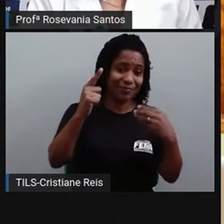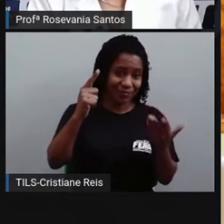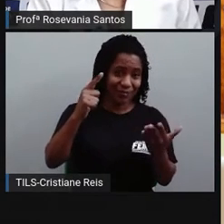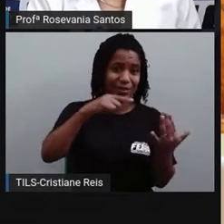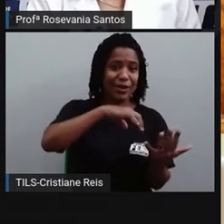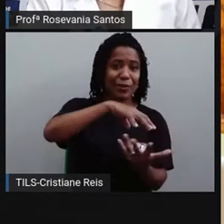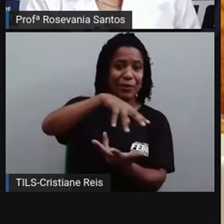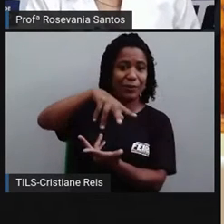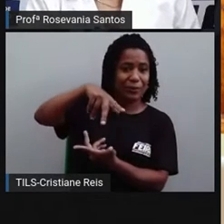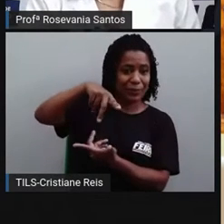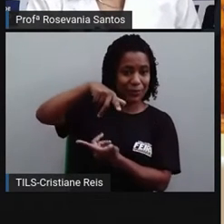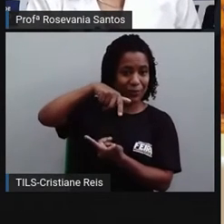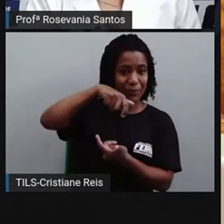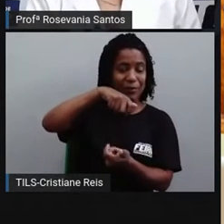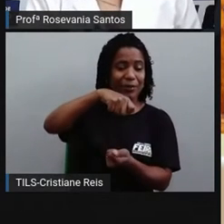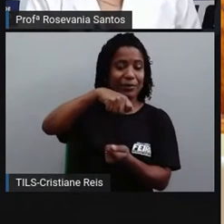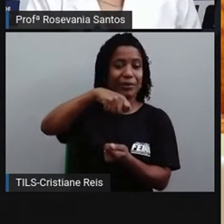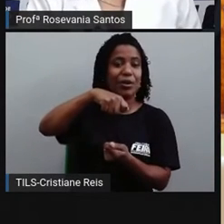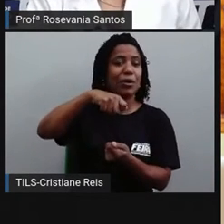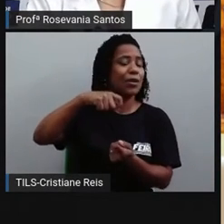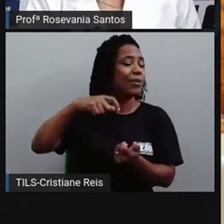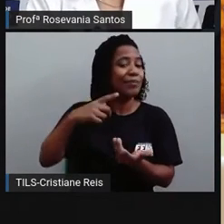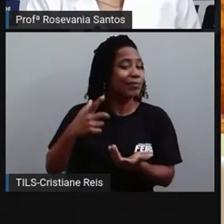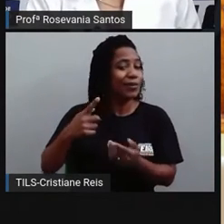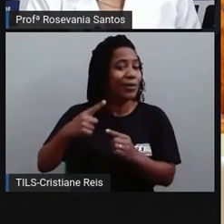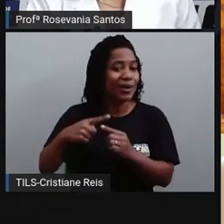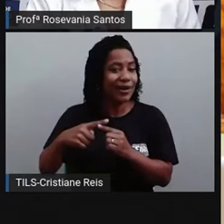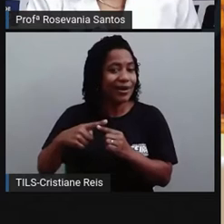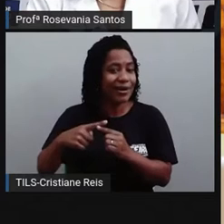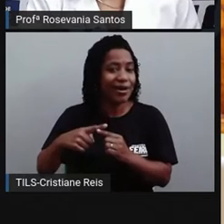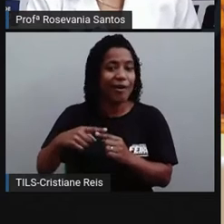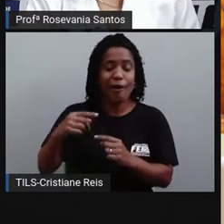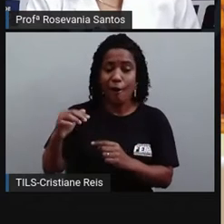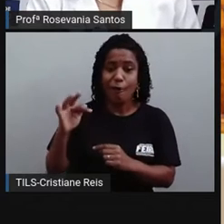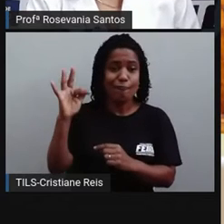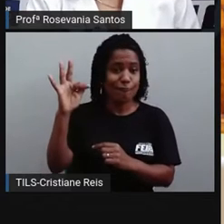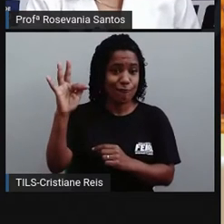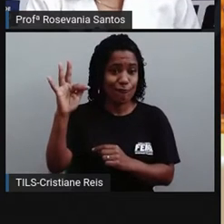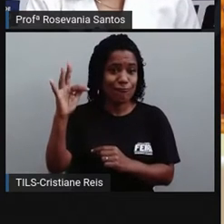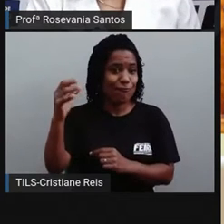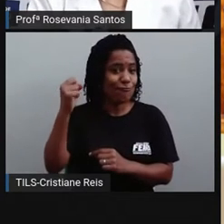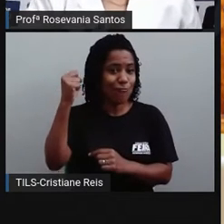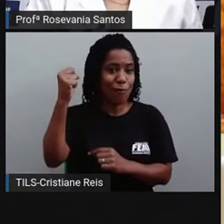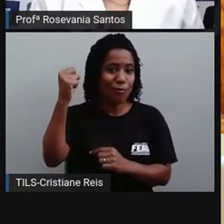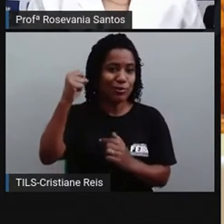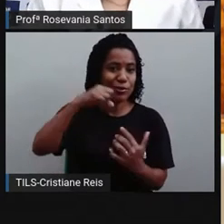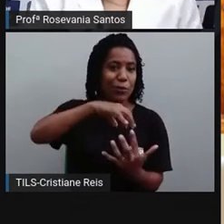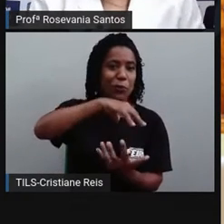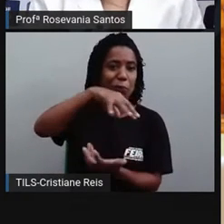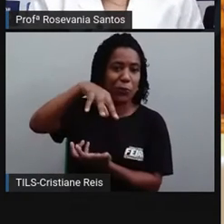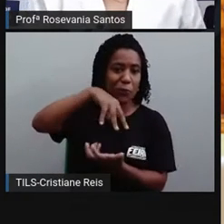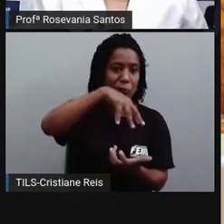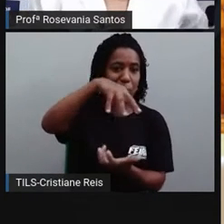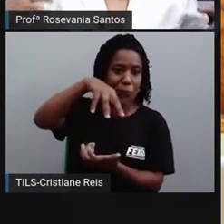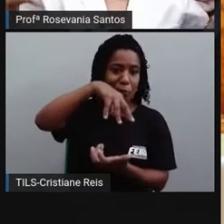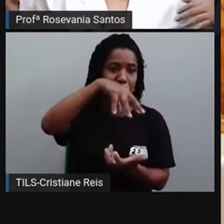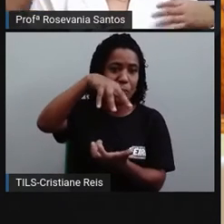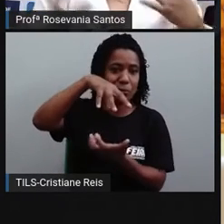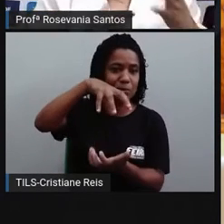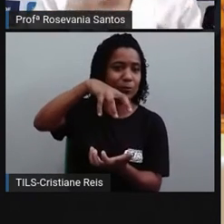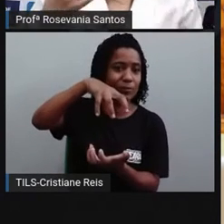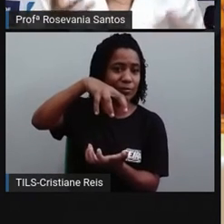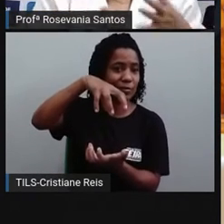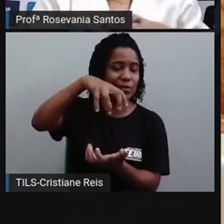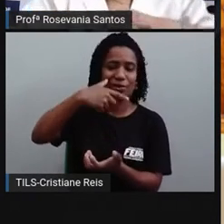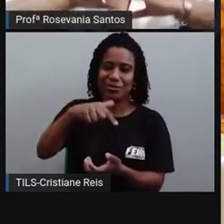tipo de força ou resistência capaz de parar a sua rotação que se perpetua. Ou seja, desde o